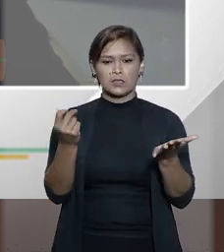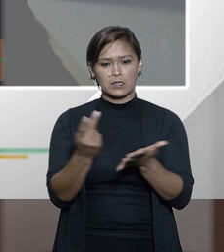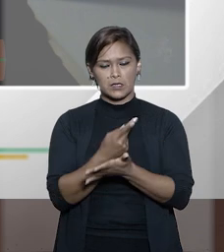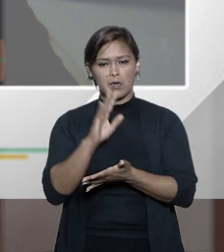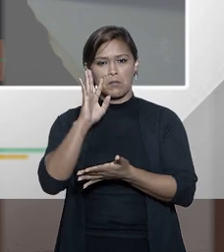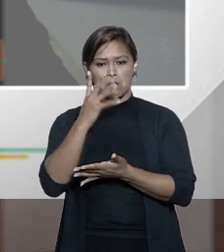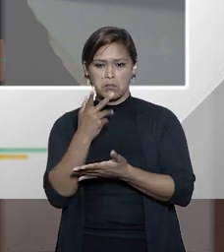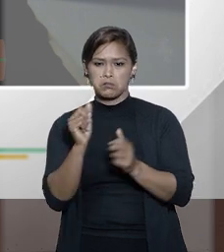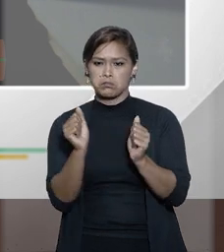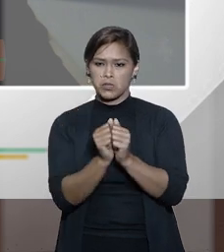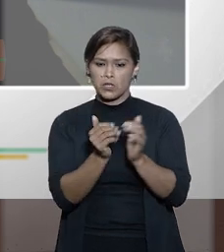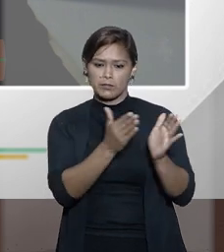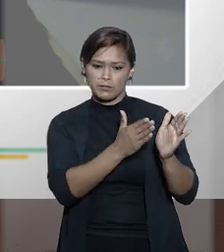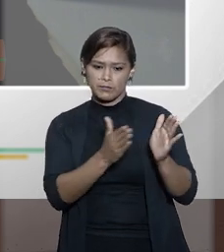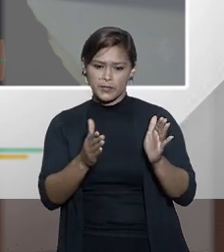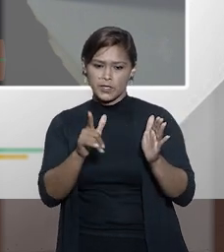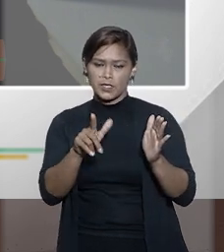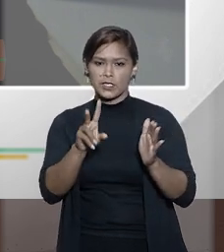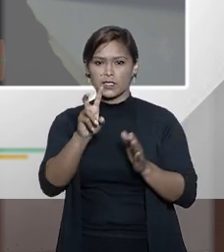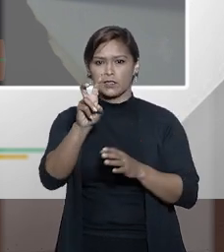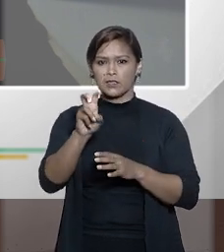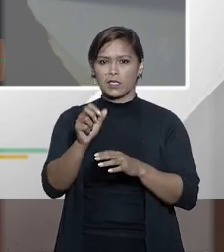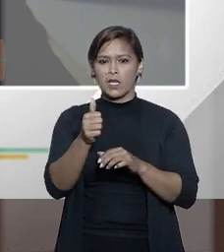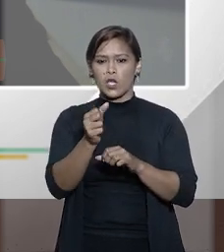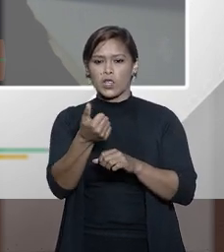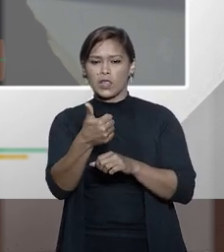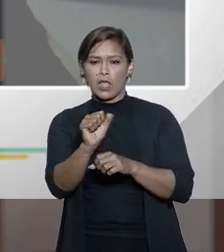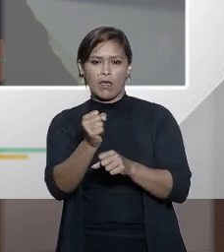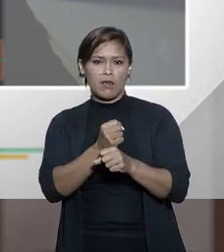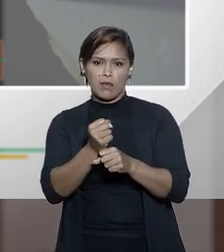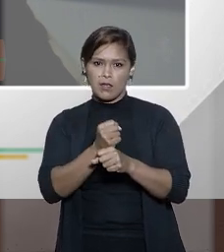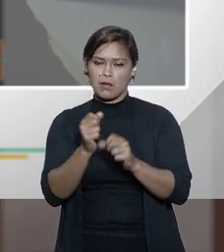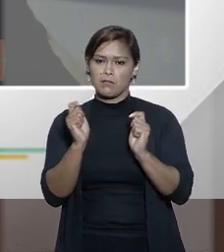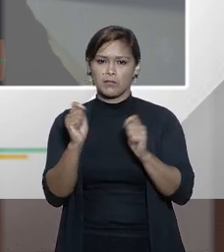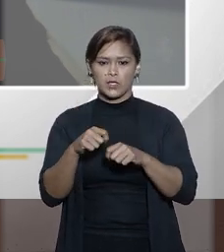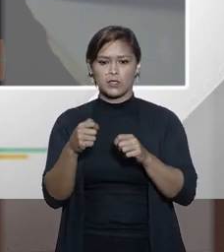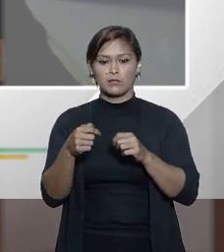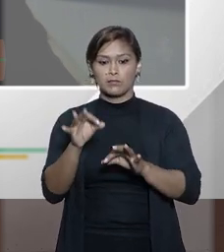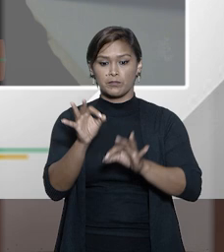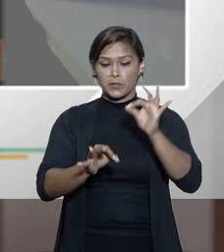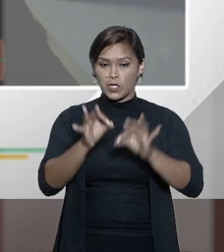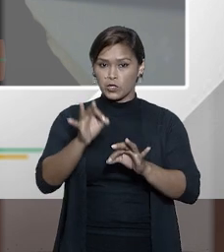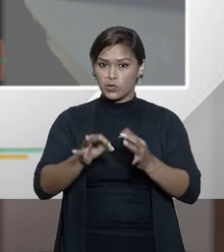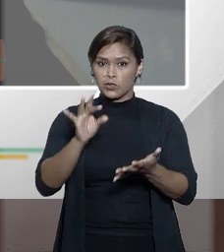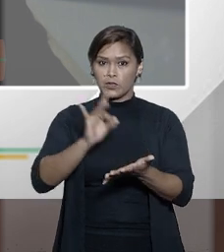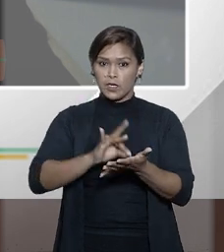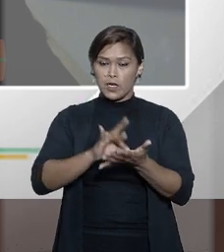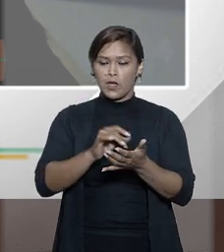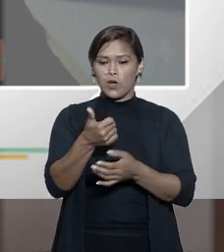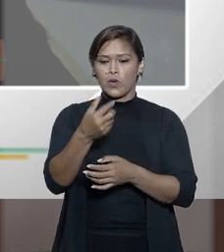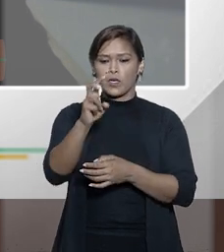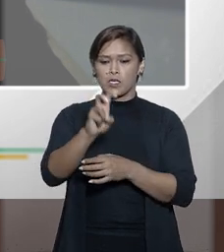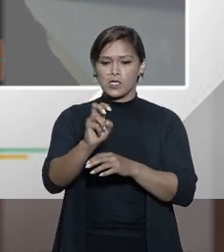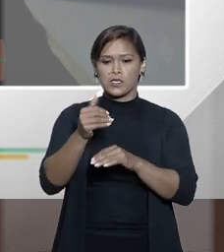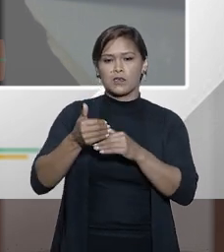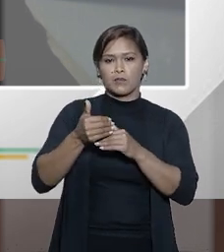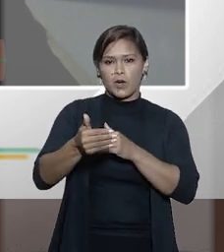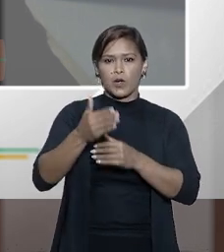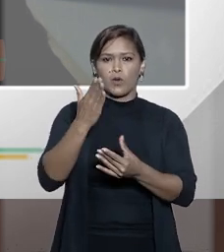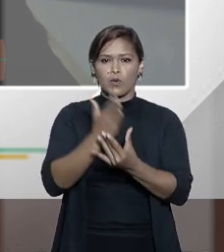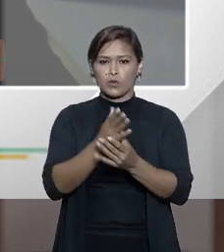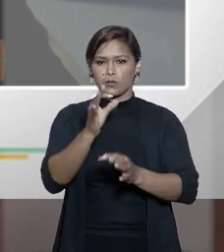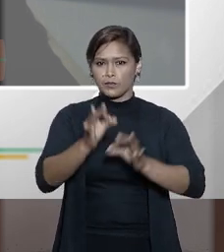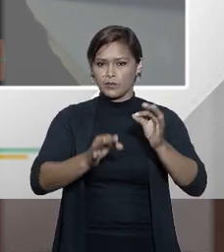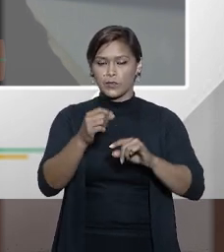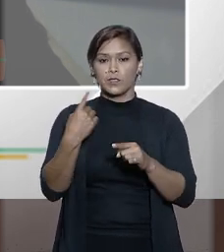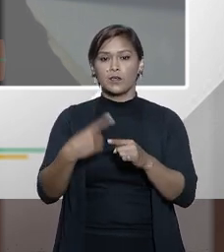pode ter durado ter tardado cinco anos ou dez anos para transitar em julgado ou quinze anos para transitar em julgado